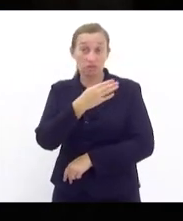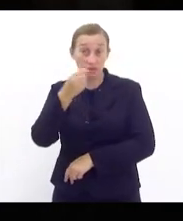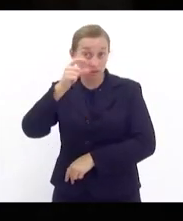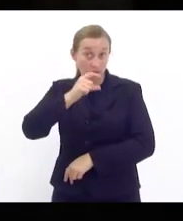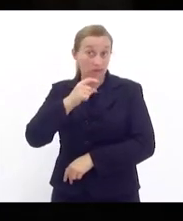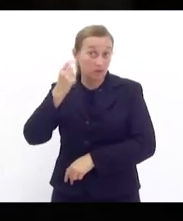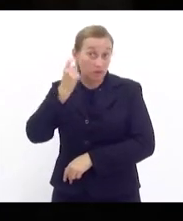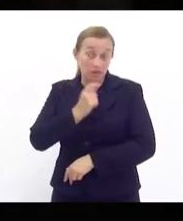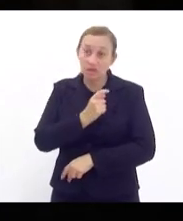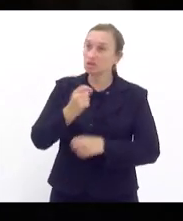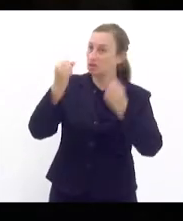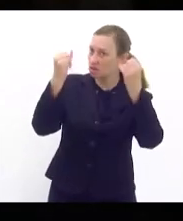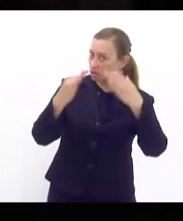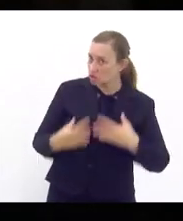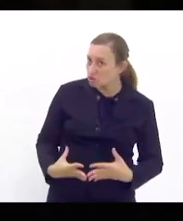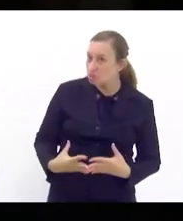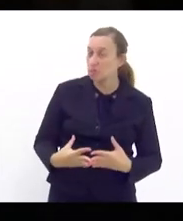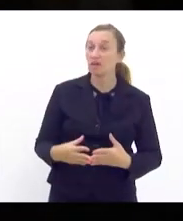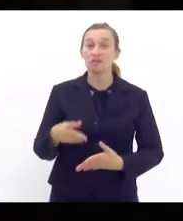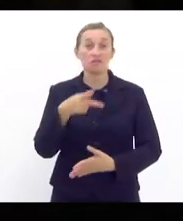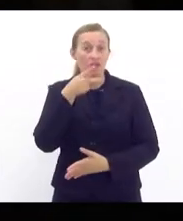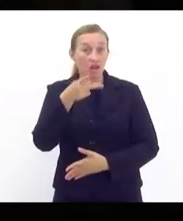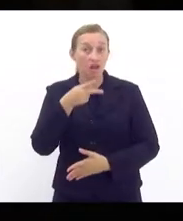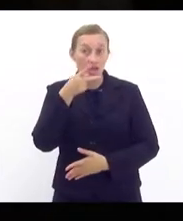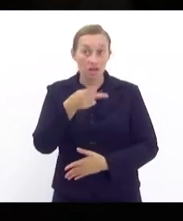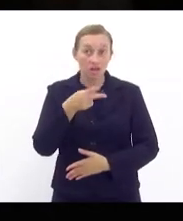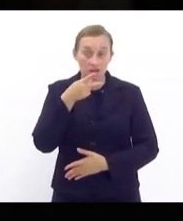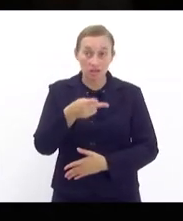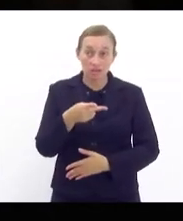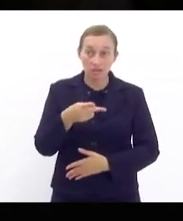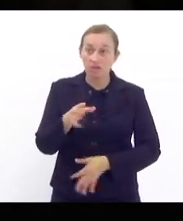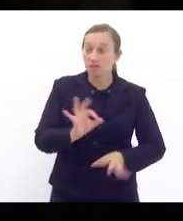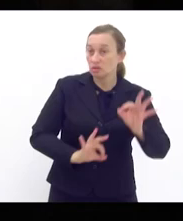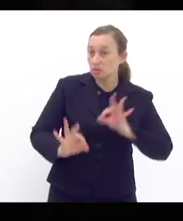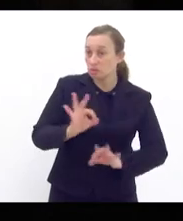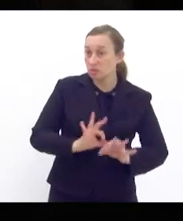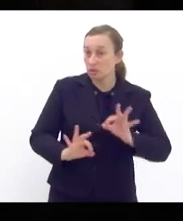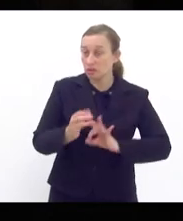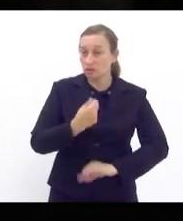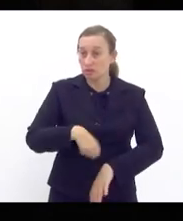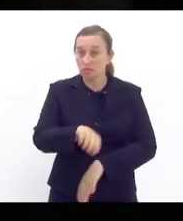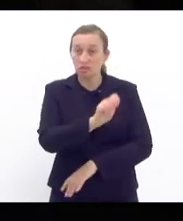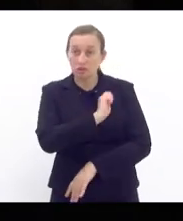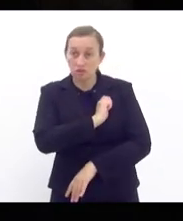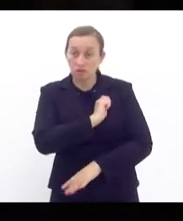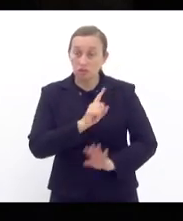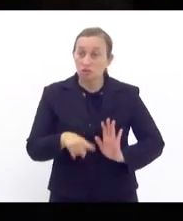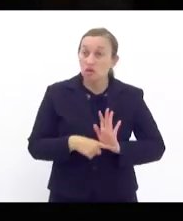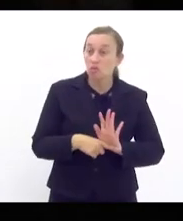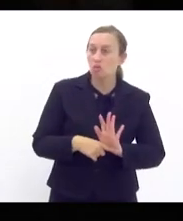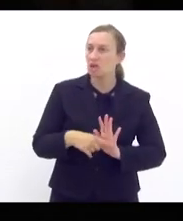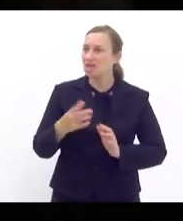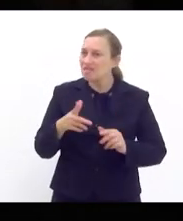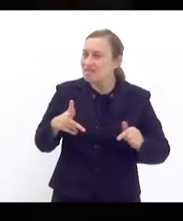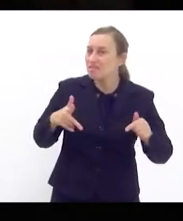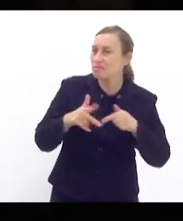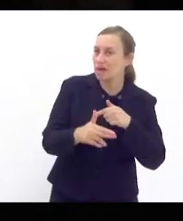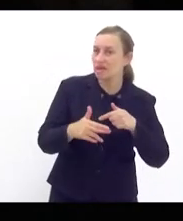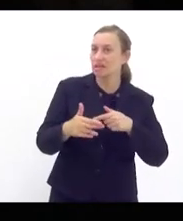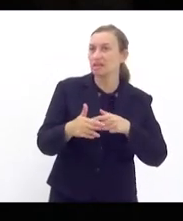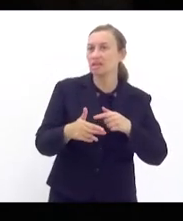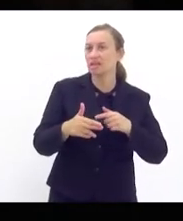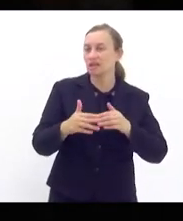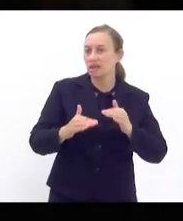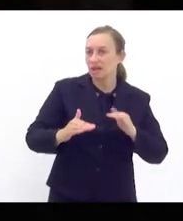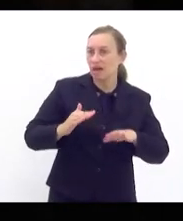ele se explica dizendo que estamos no plano de recuperação fiscal que impede dar aumentos salariais